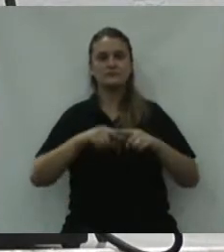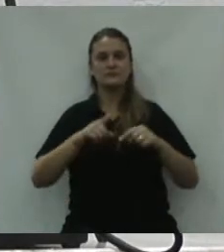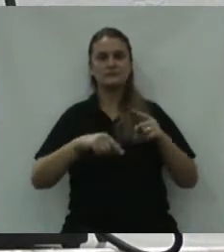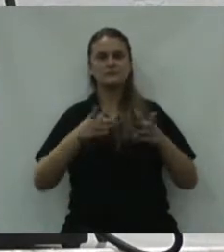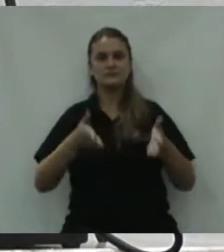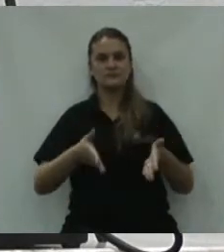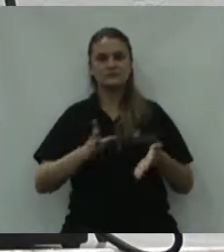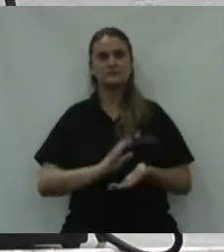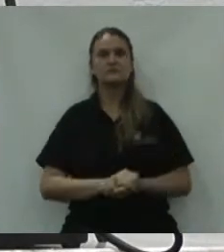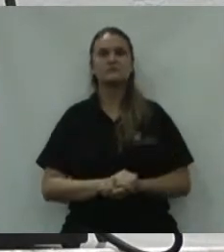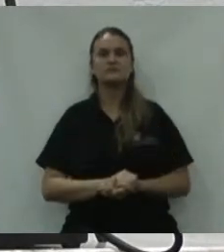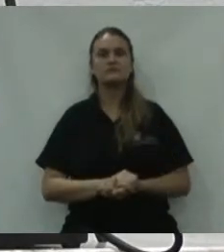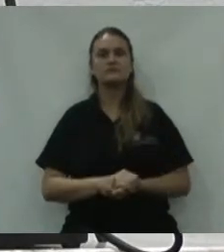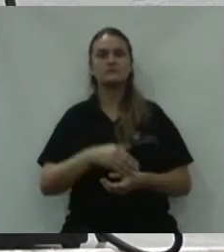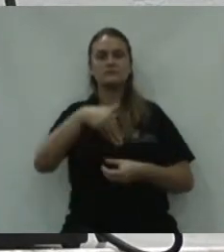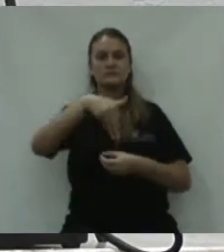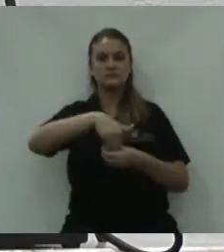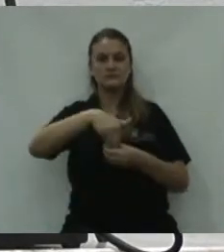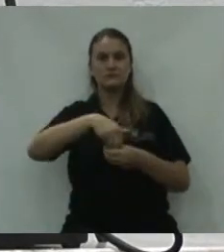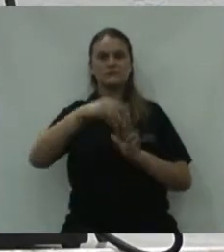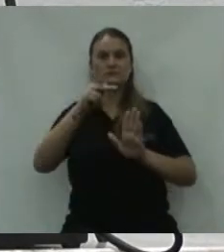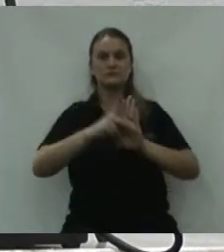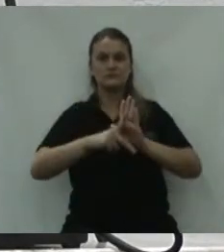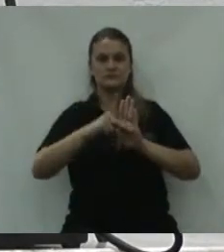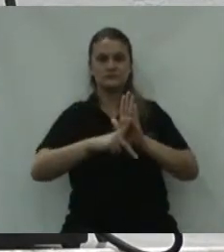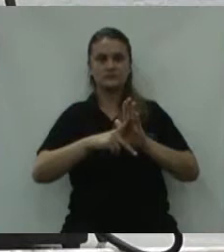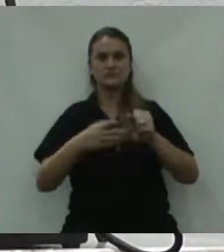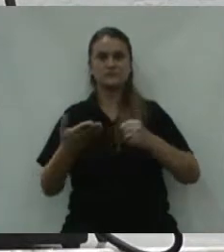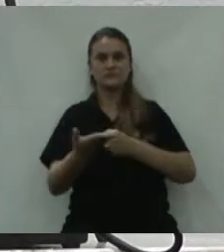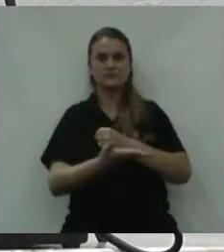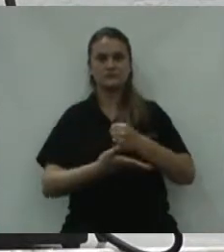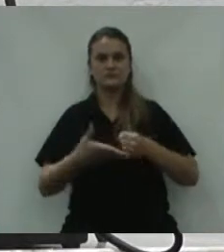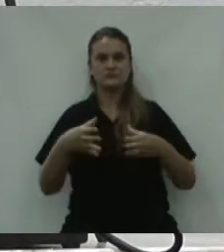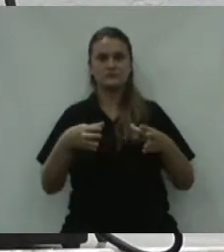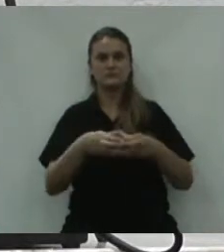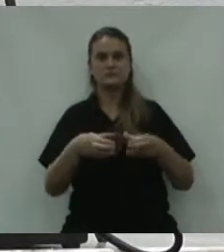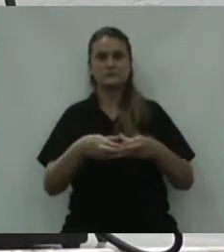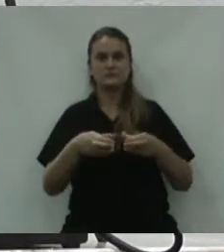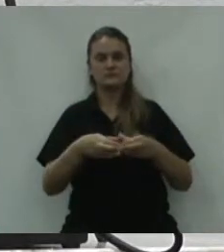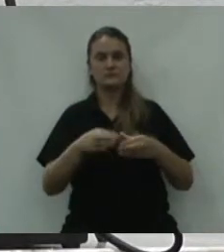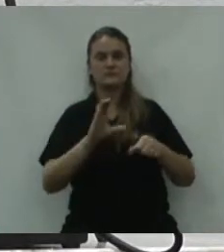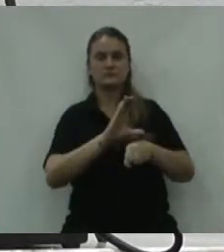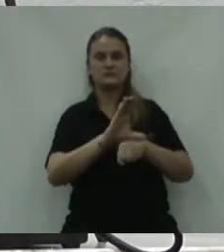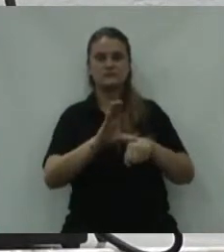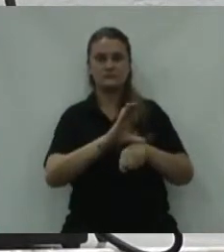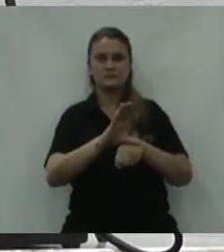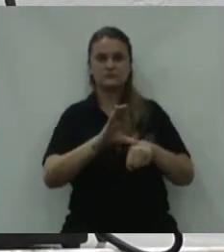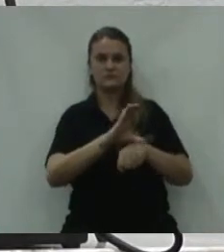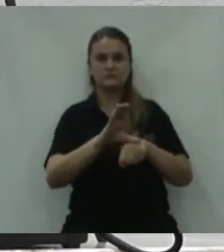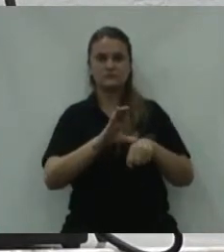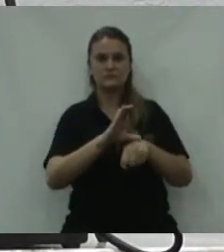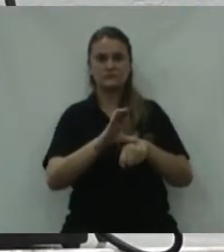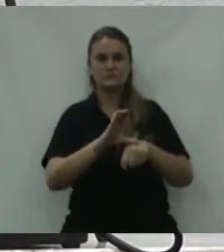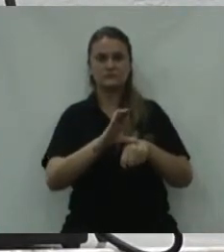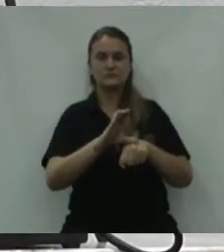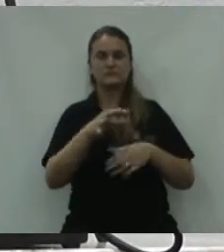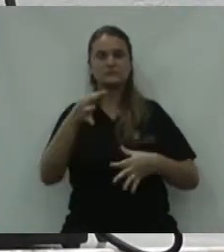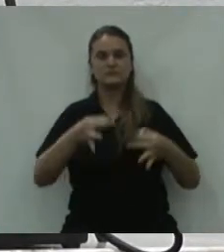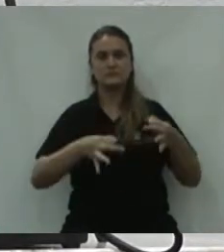Matéria da ordem do dia. Votação do parecer fundamentado da Comissão de Constituição,